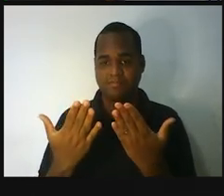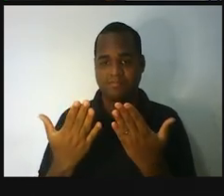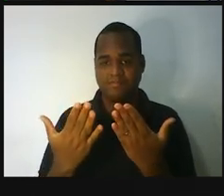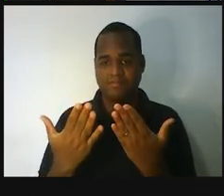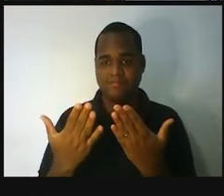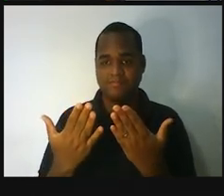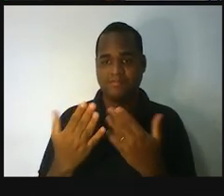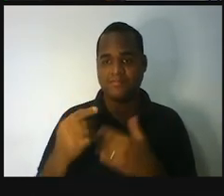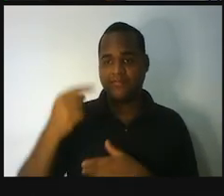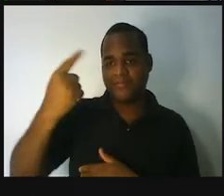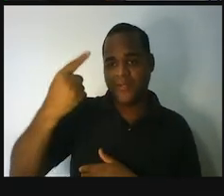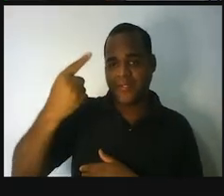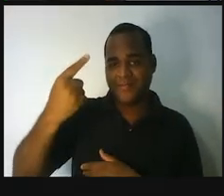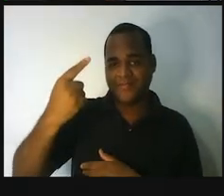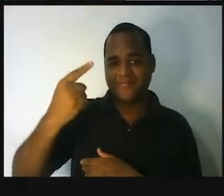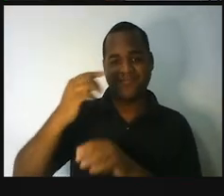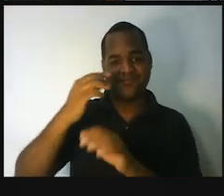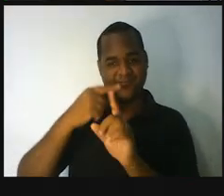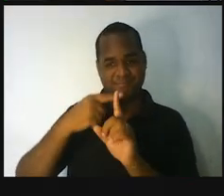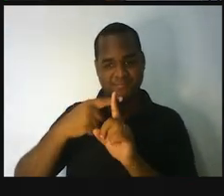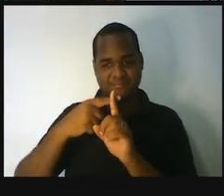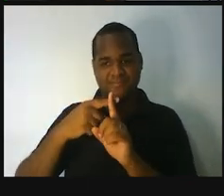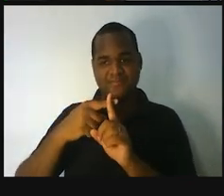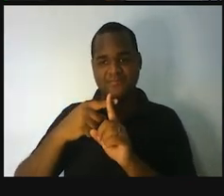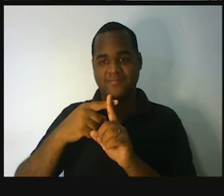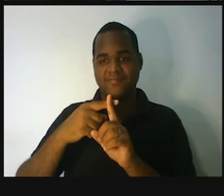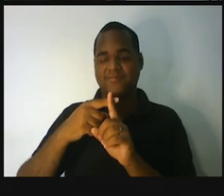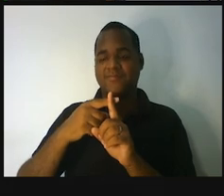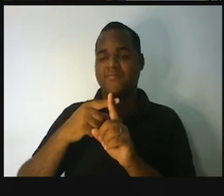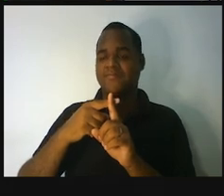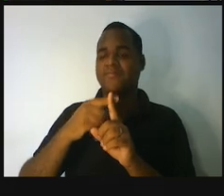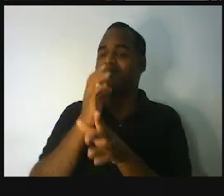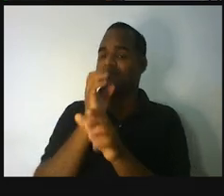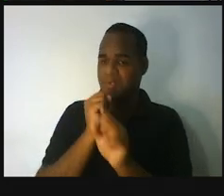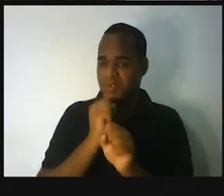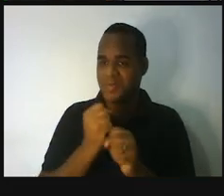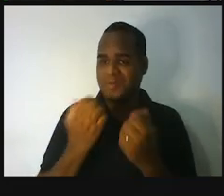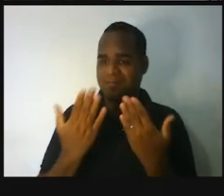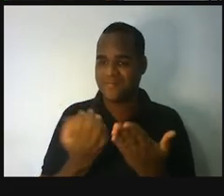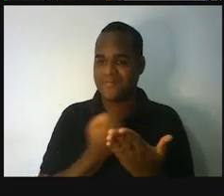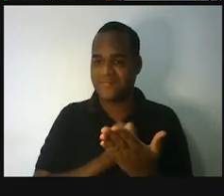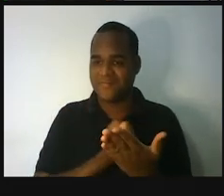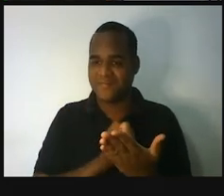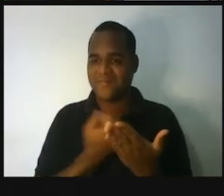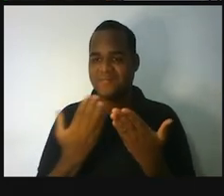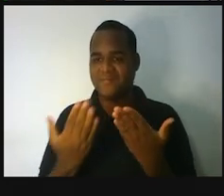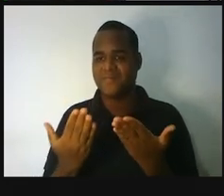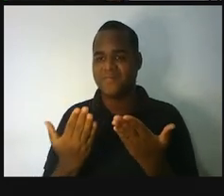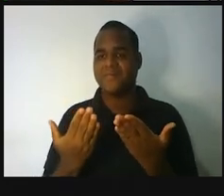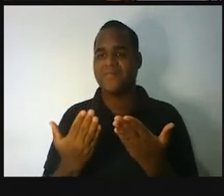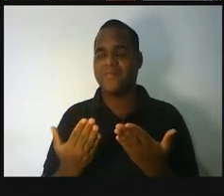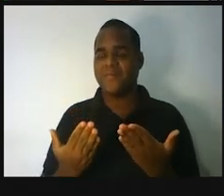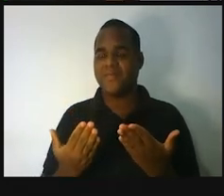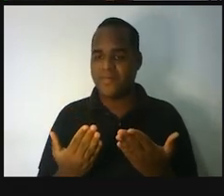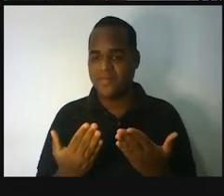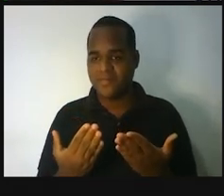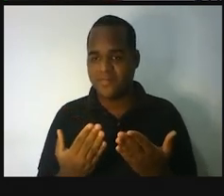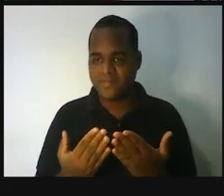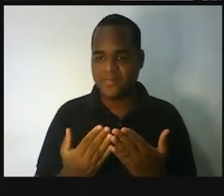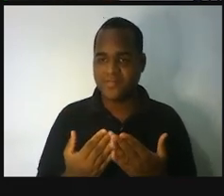número da conta de menos. 13.085.849. Deve só? Mais